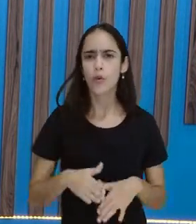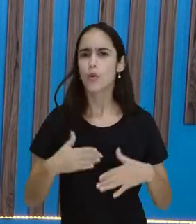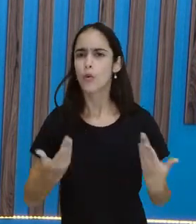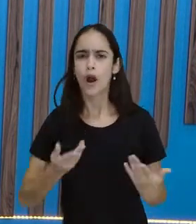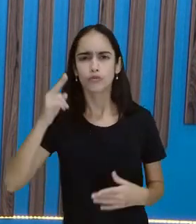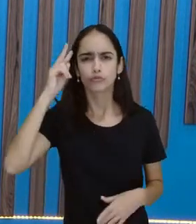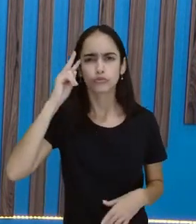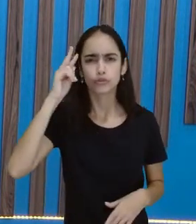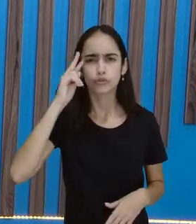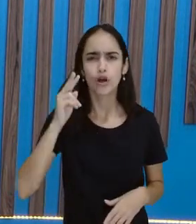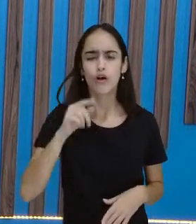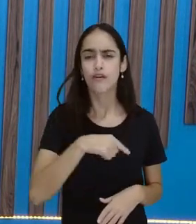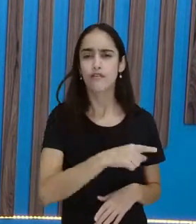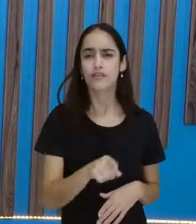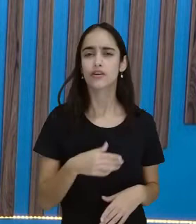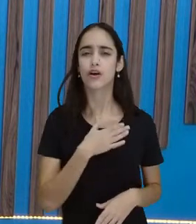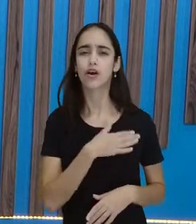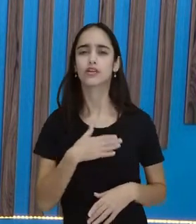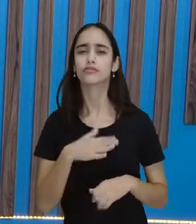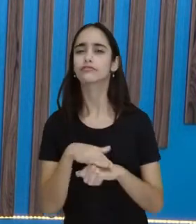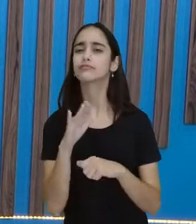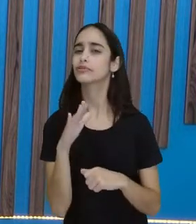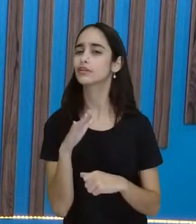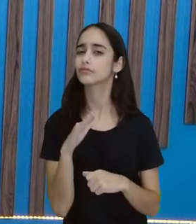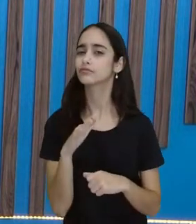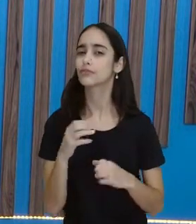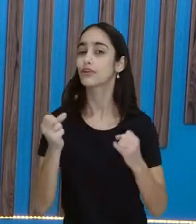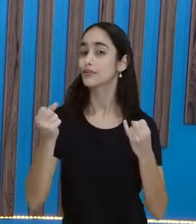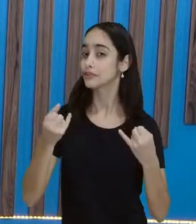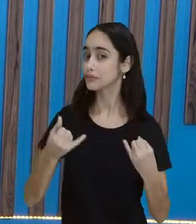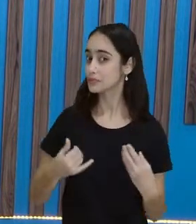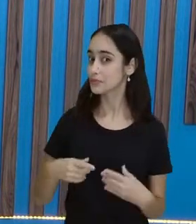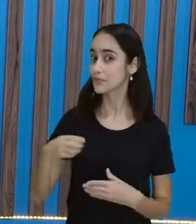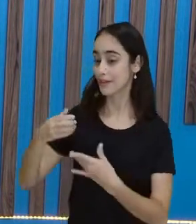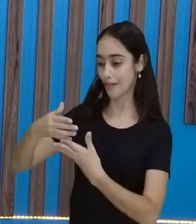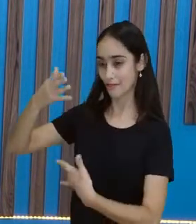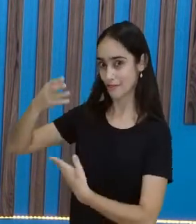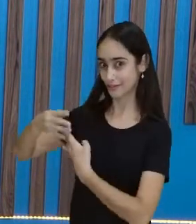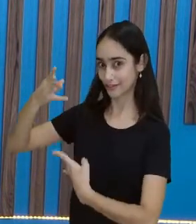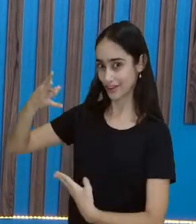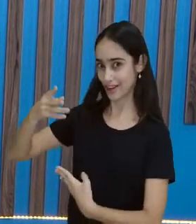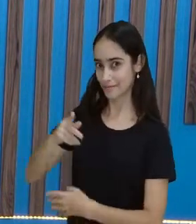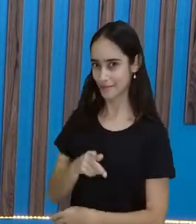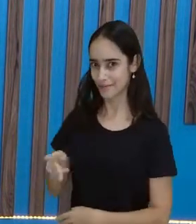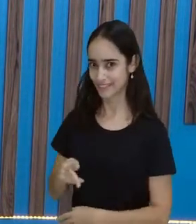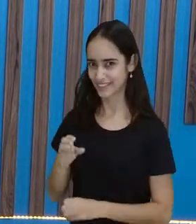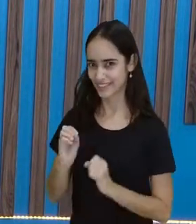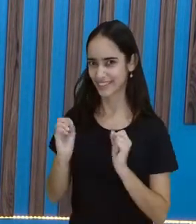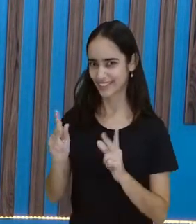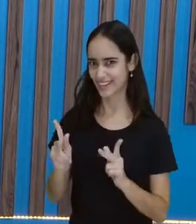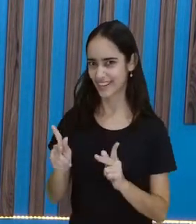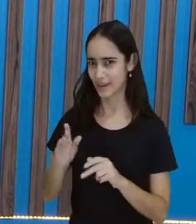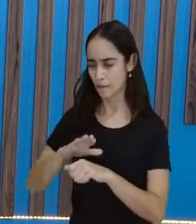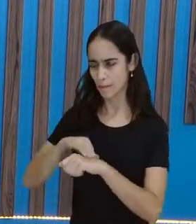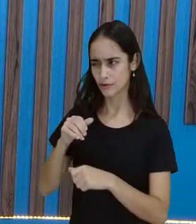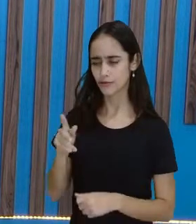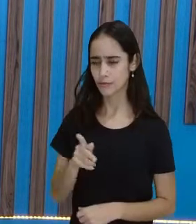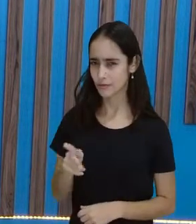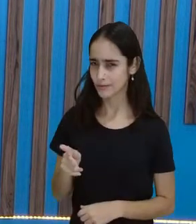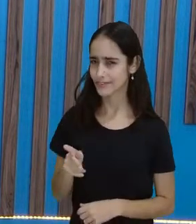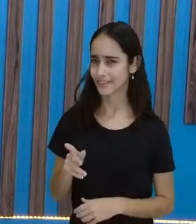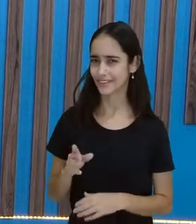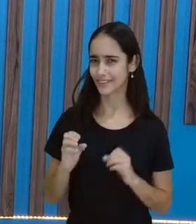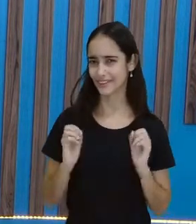que você já aprendeu com as fábulas? Conta aí para a professora Kátia, que ela me diz. Me chama, tá, professora Kátia? Qualquer